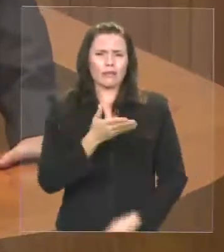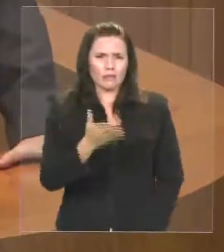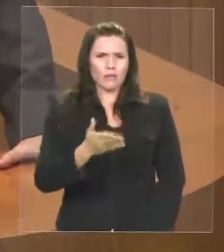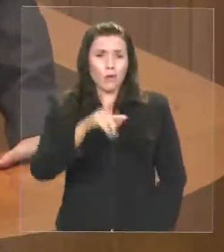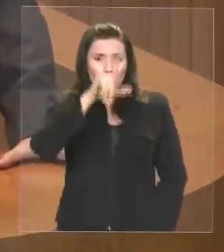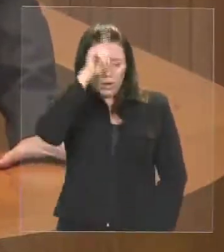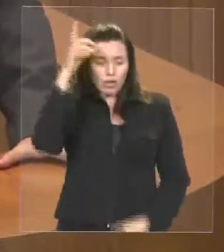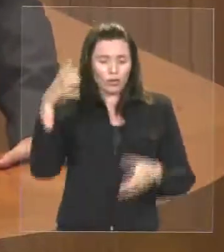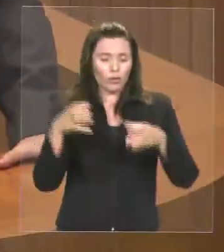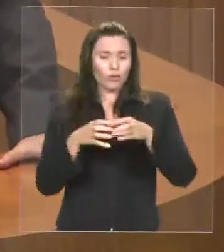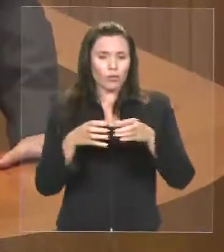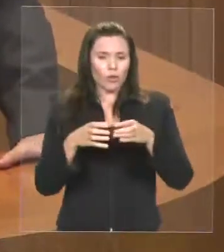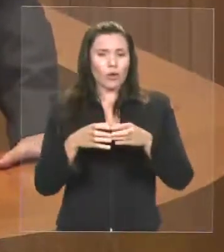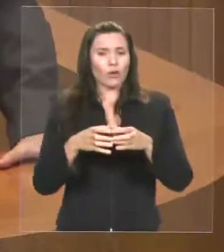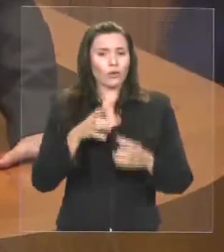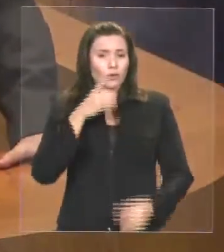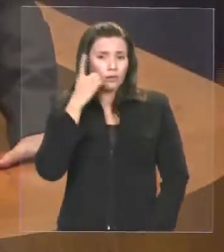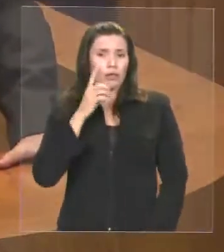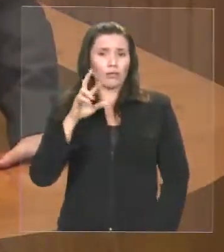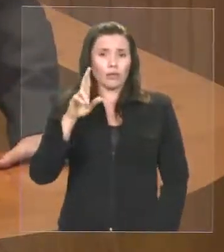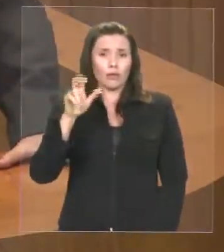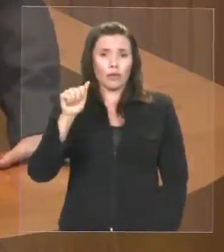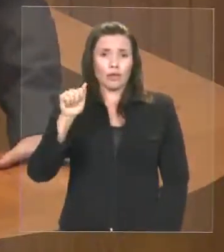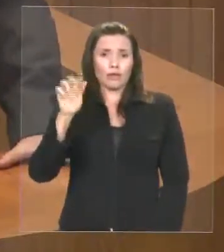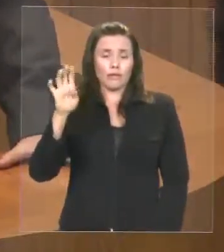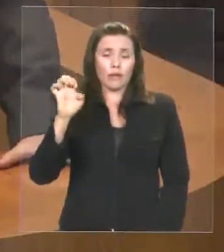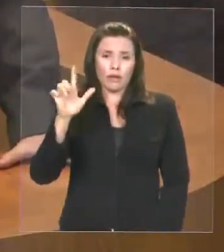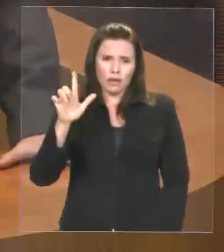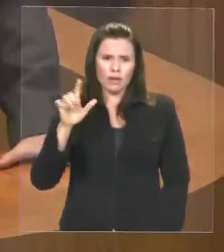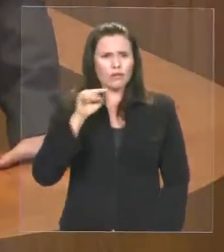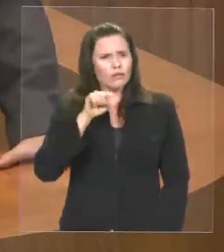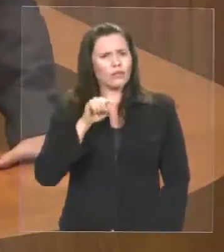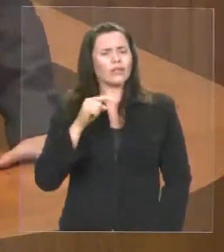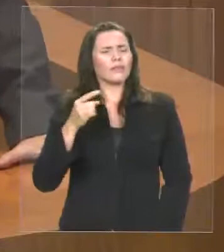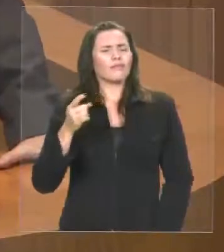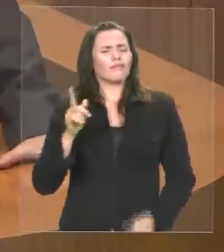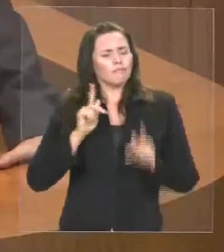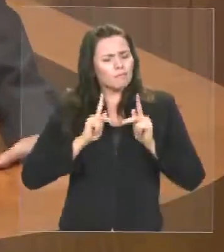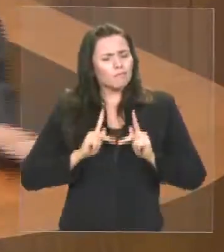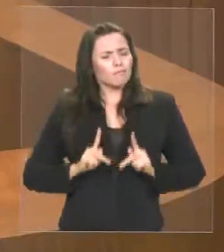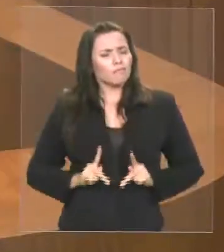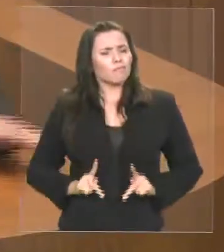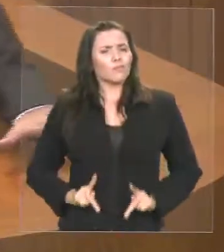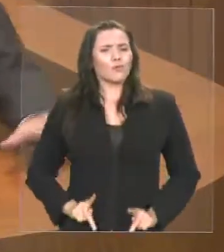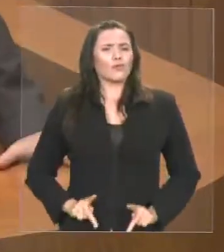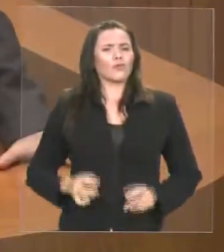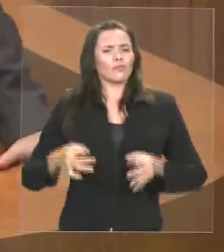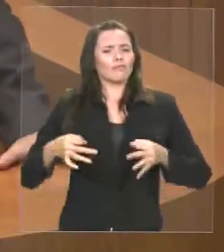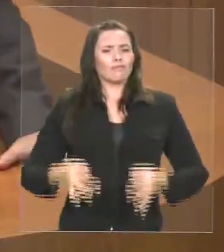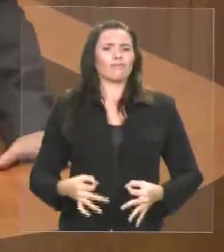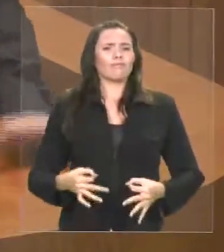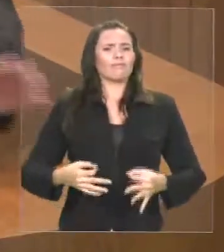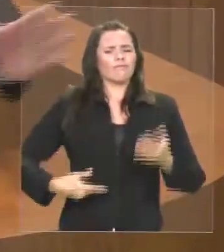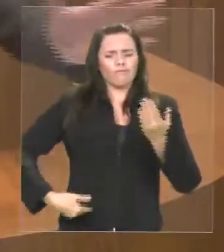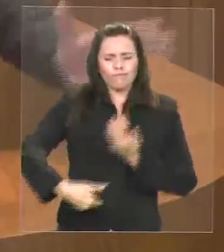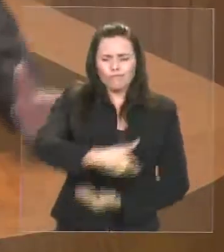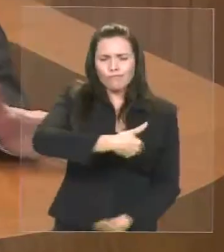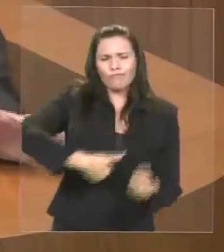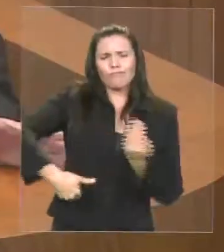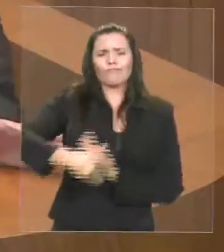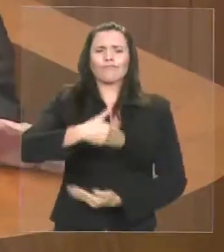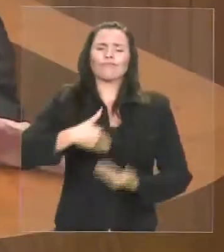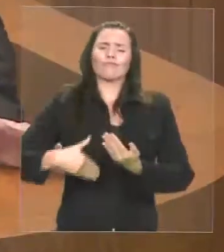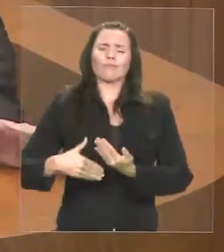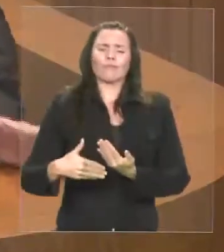que tem mostrado brilhantismo, capacidade de diálogo aqui nesta casa. Aqui a ideia não é sangrar o